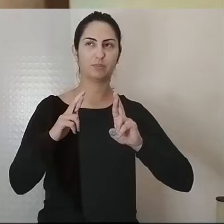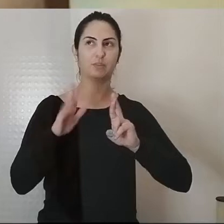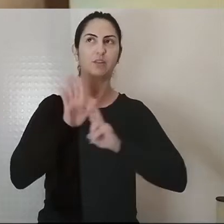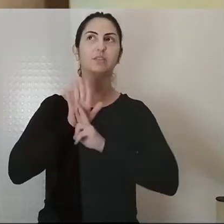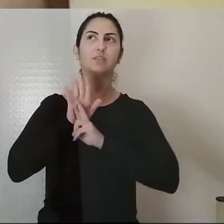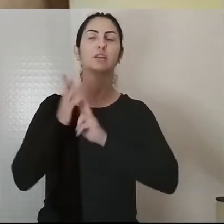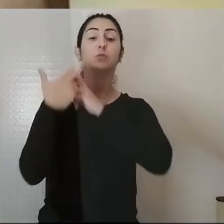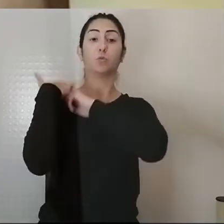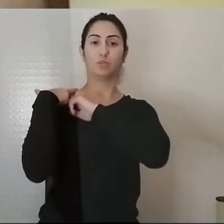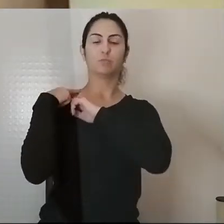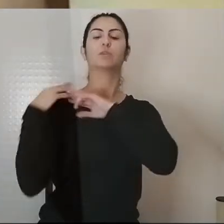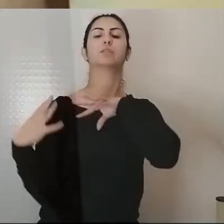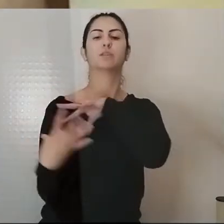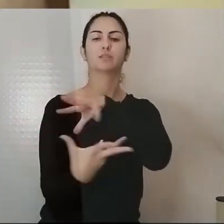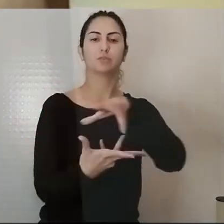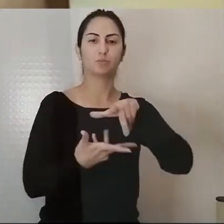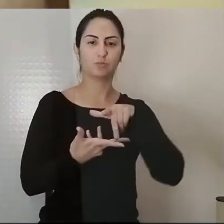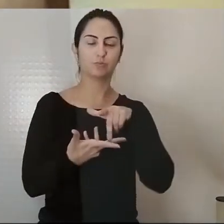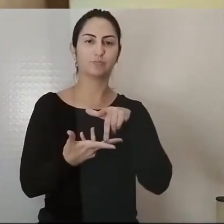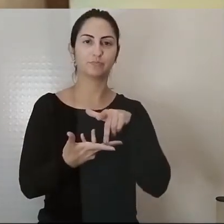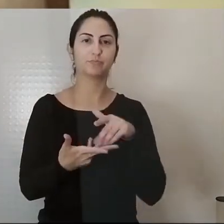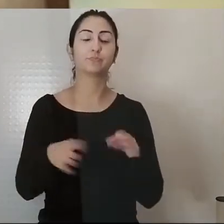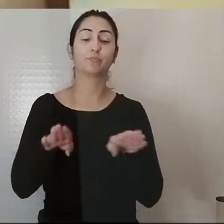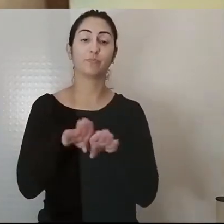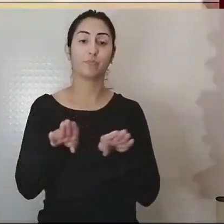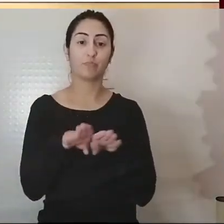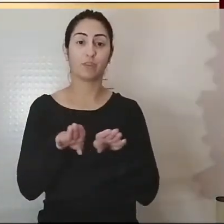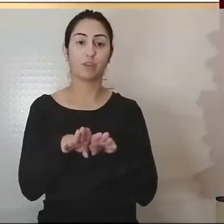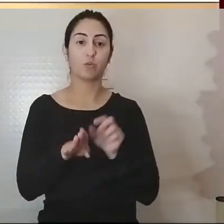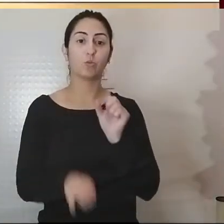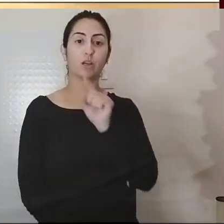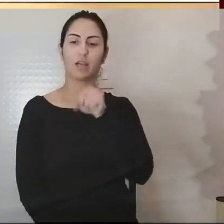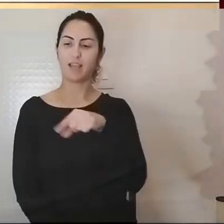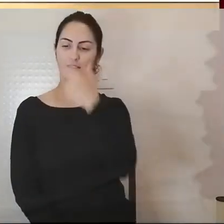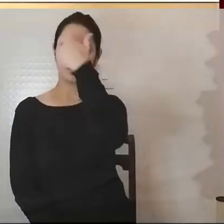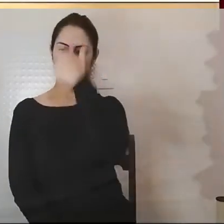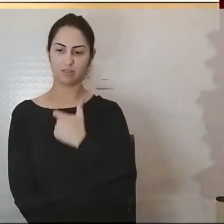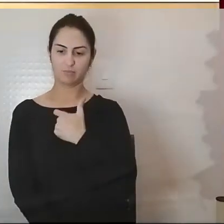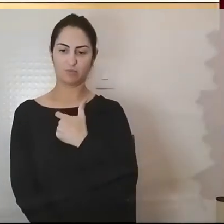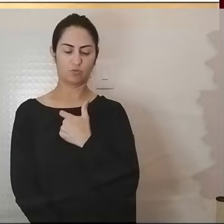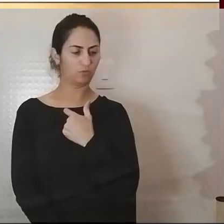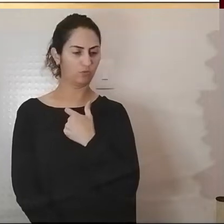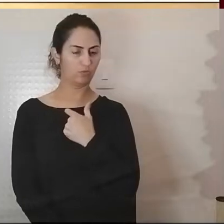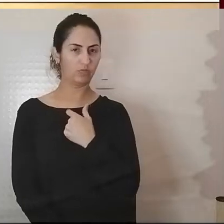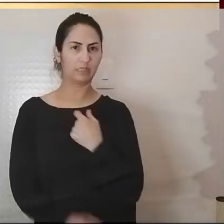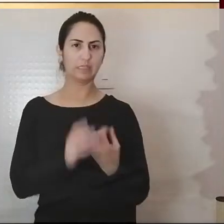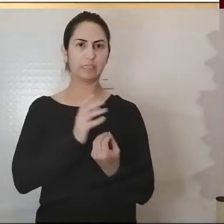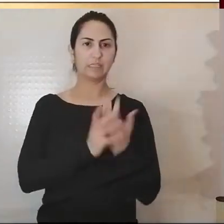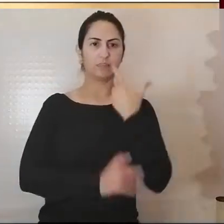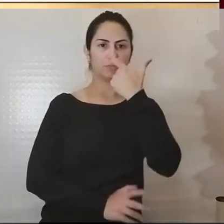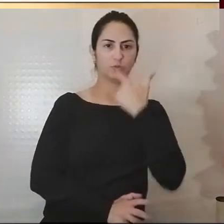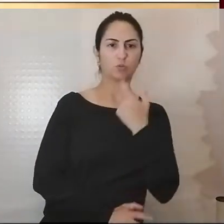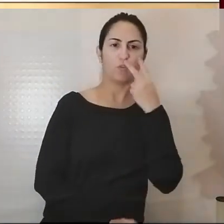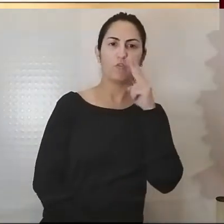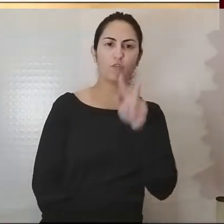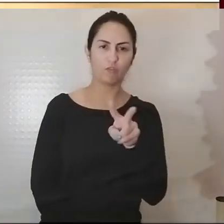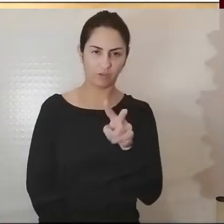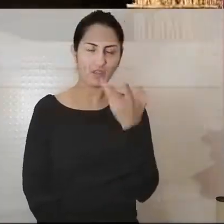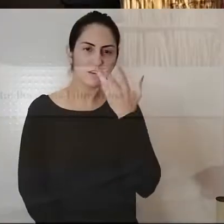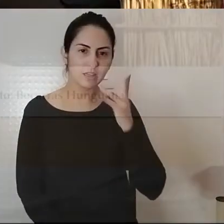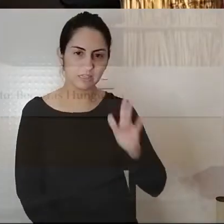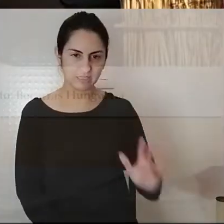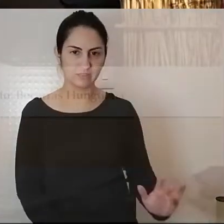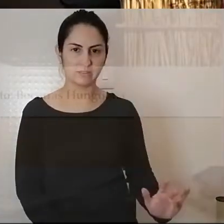Ser pessoa, tornar-se pessoa. Esta imagem que podem ver de uma criança